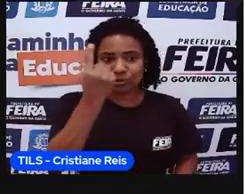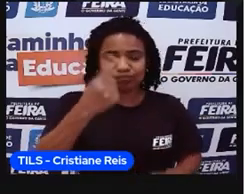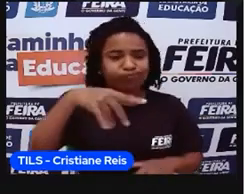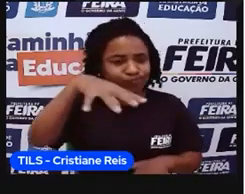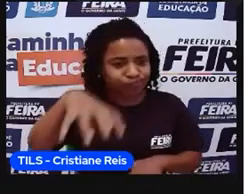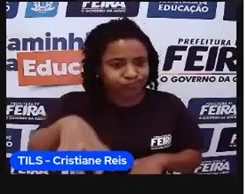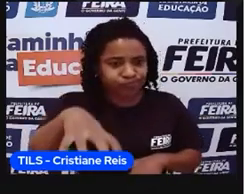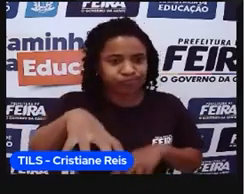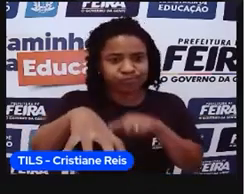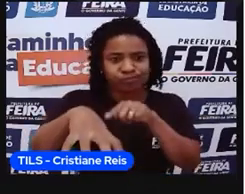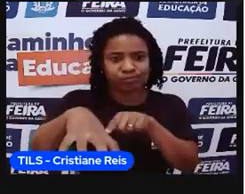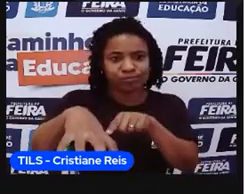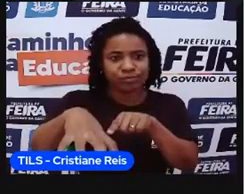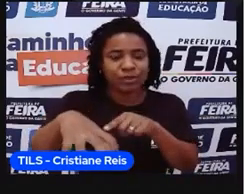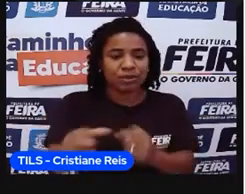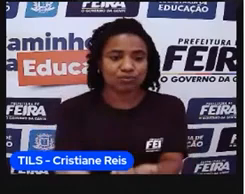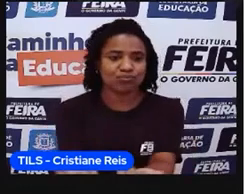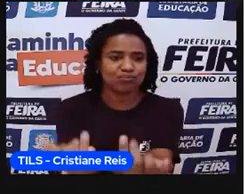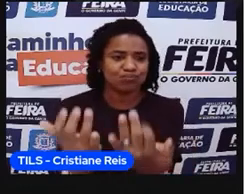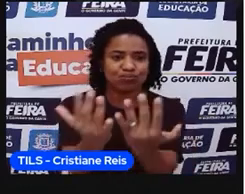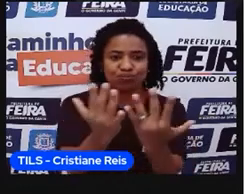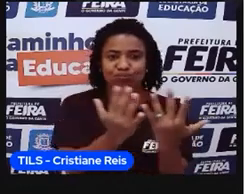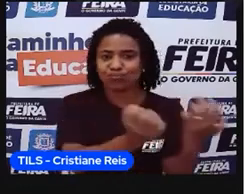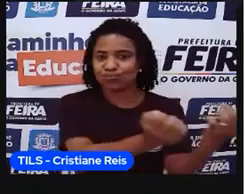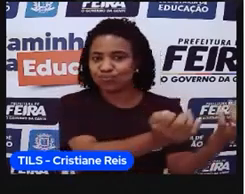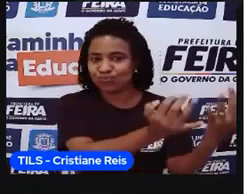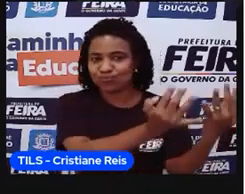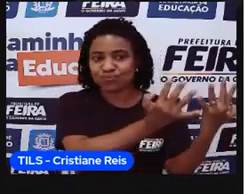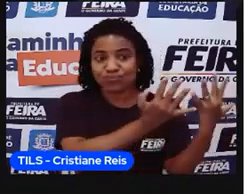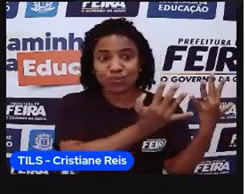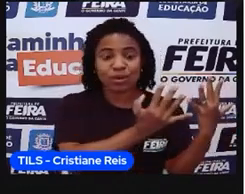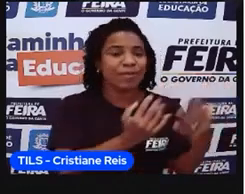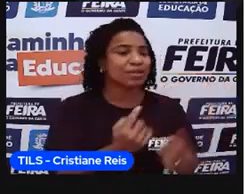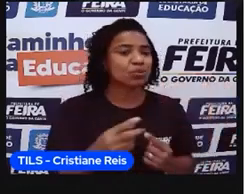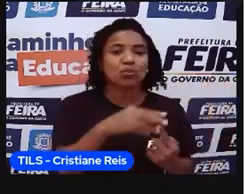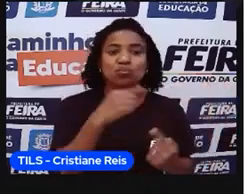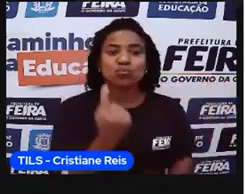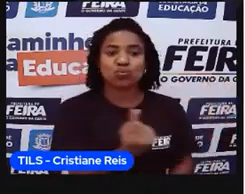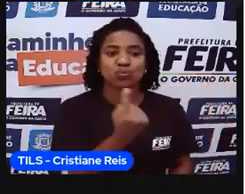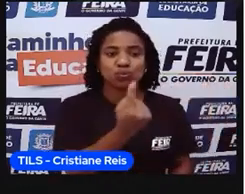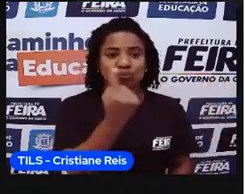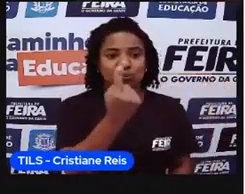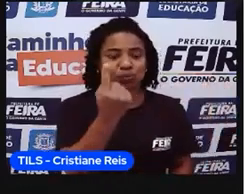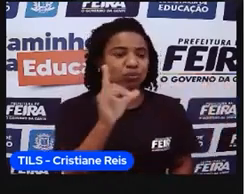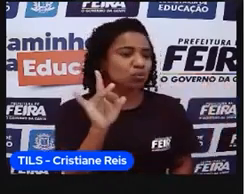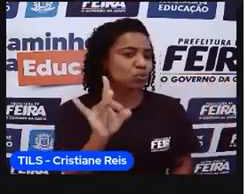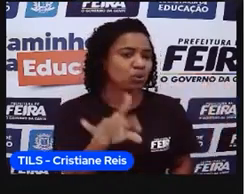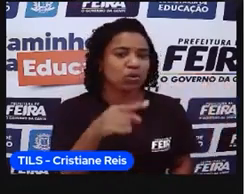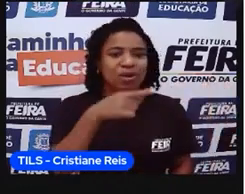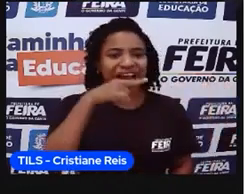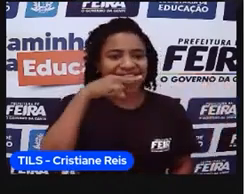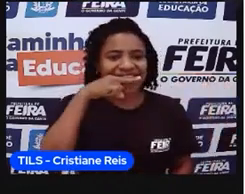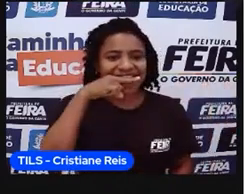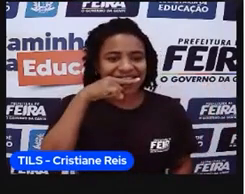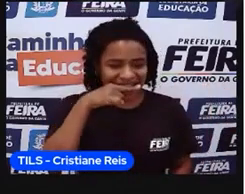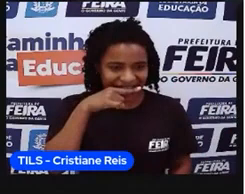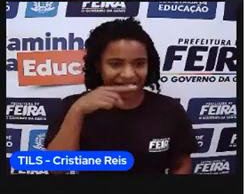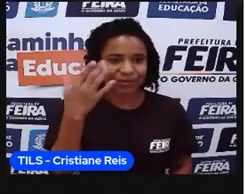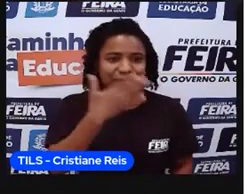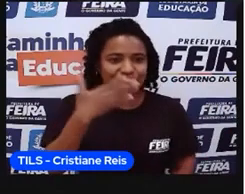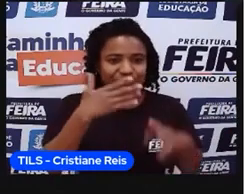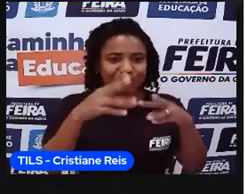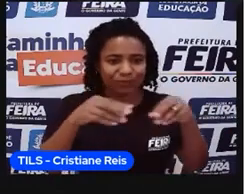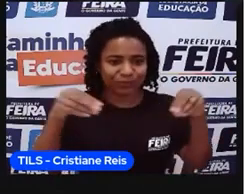você plantar, né, em grandes áreas, que são os latifúndios, o único tipo de produto e voltado exclusivamente